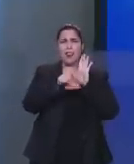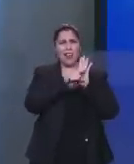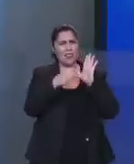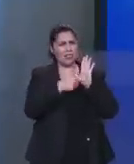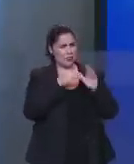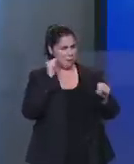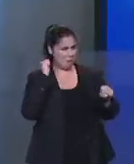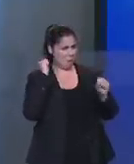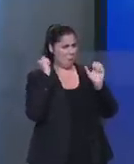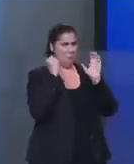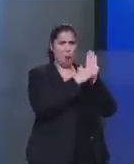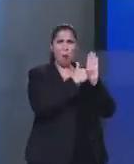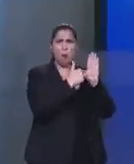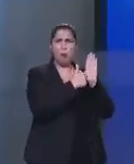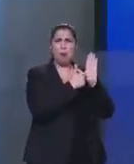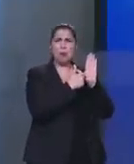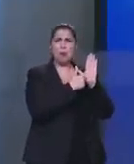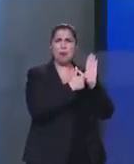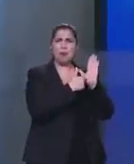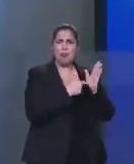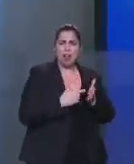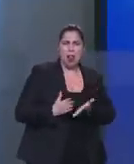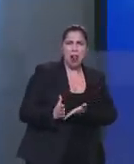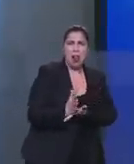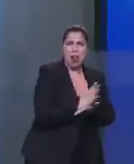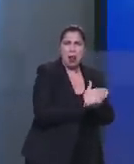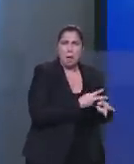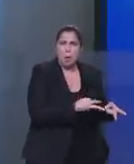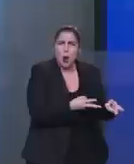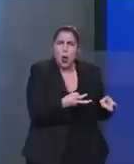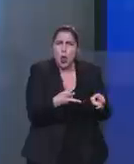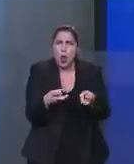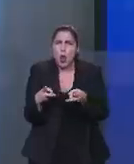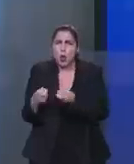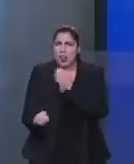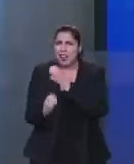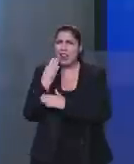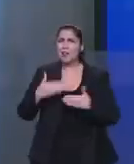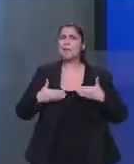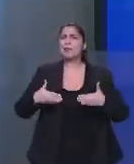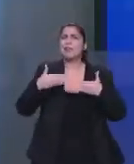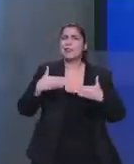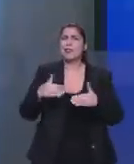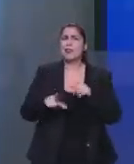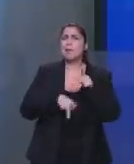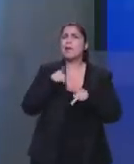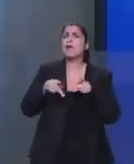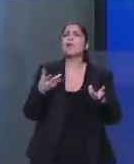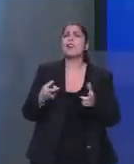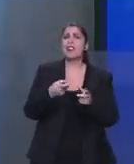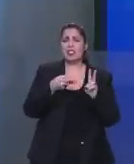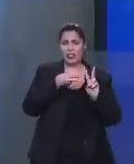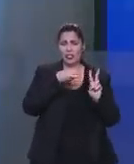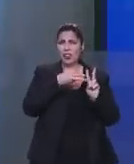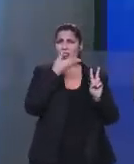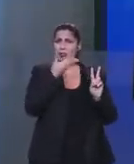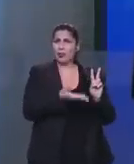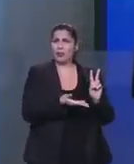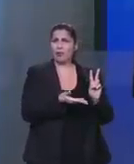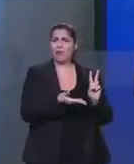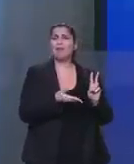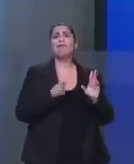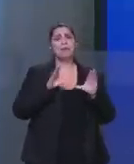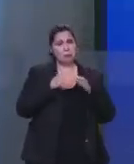garimpo. E tem mais uma coisa, eu vou criar um Ministério dos Povos Originários. Os indígenas vão ter vez. Tempo,